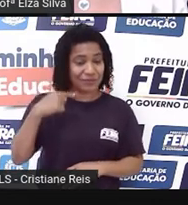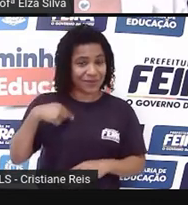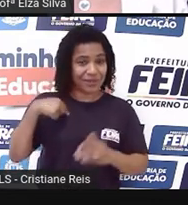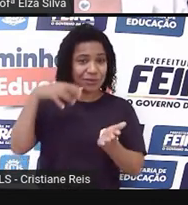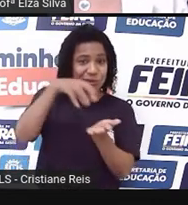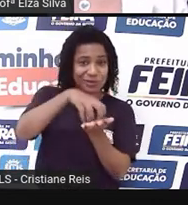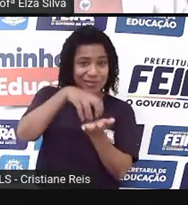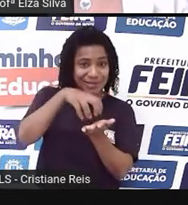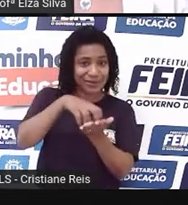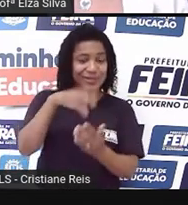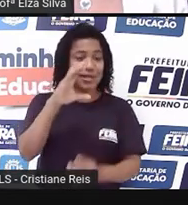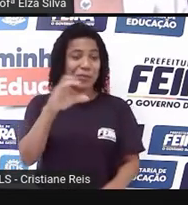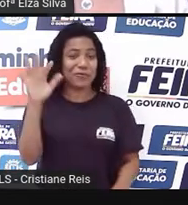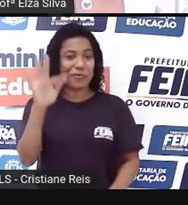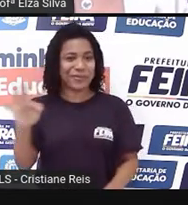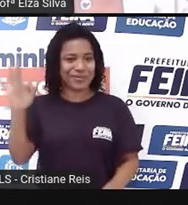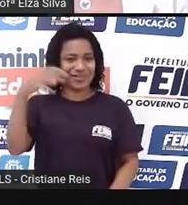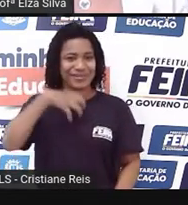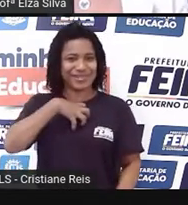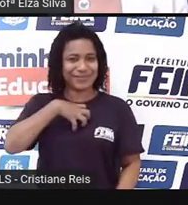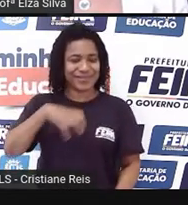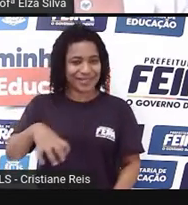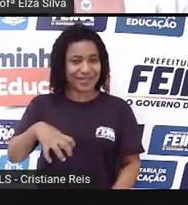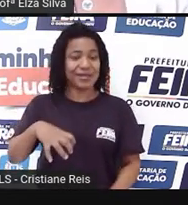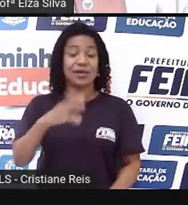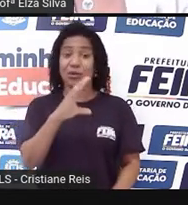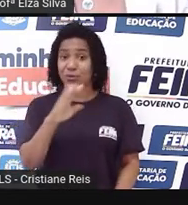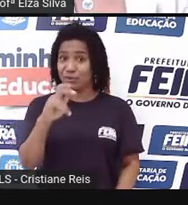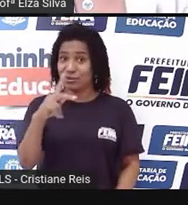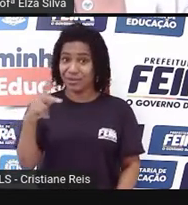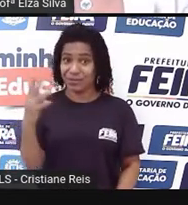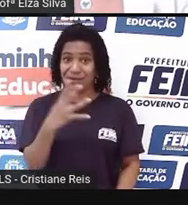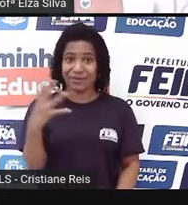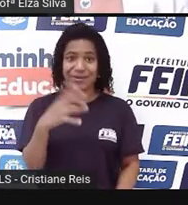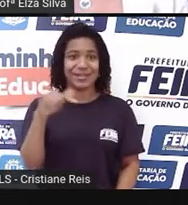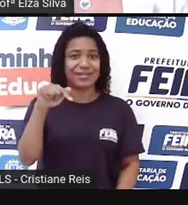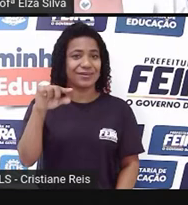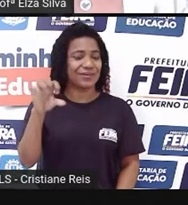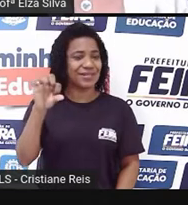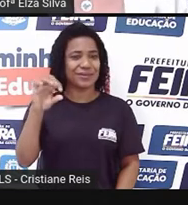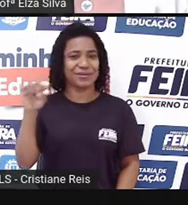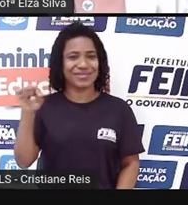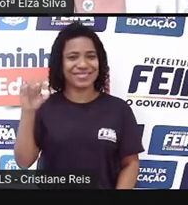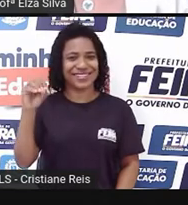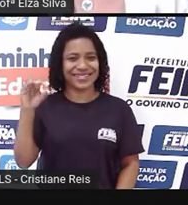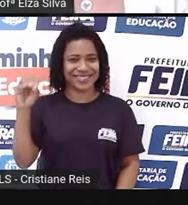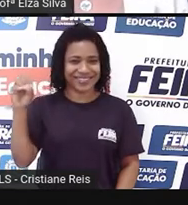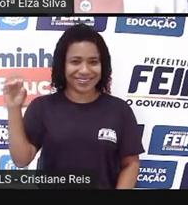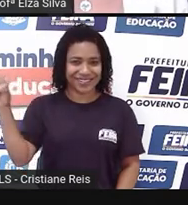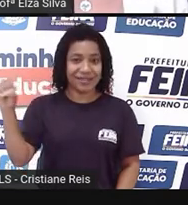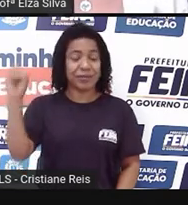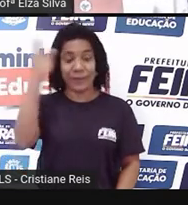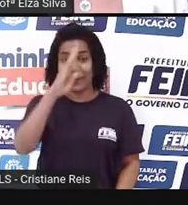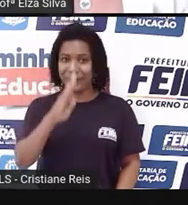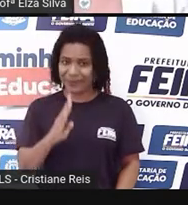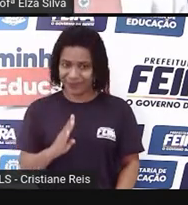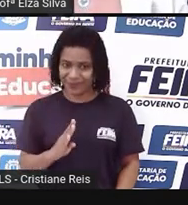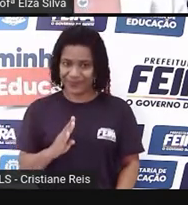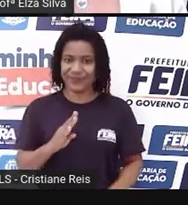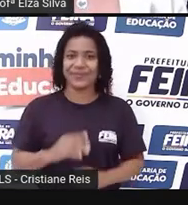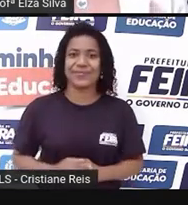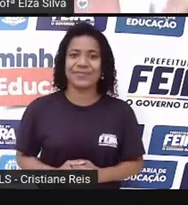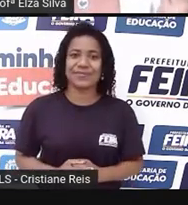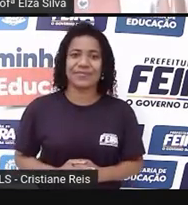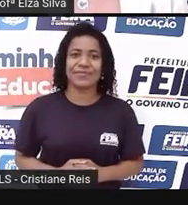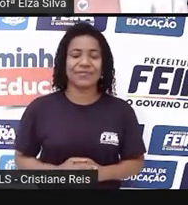endereçamento postal, 44.795.000, Brasil. É